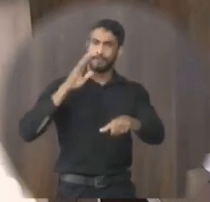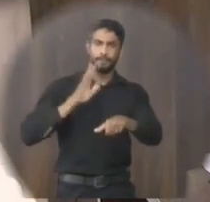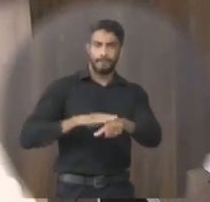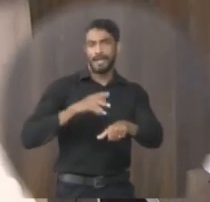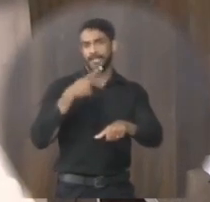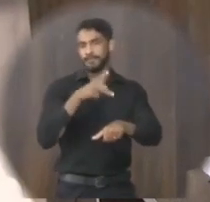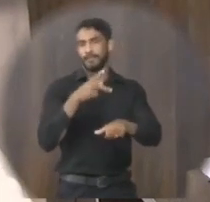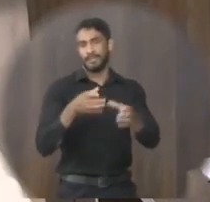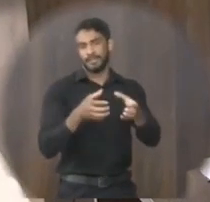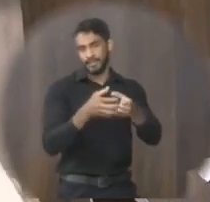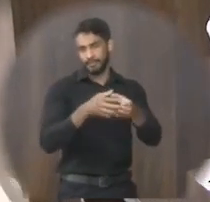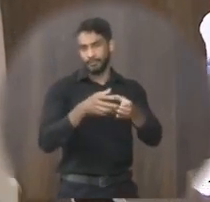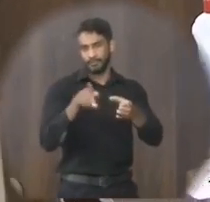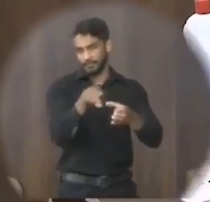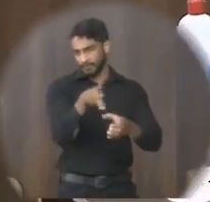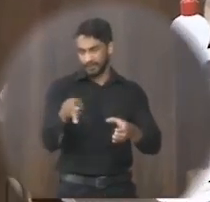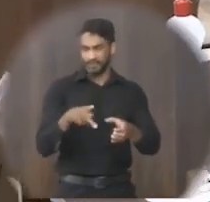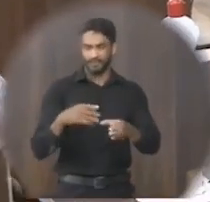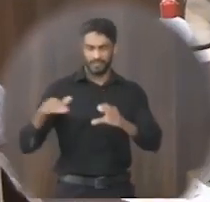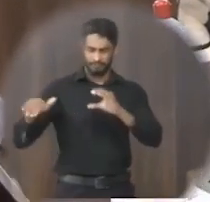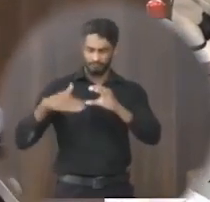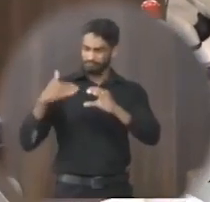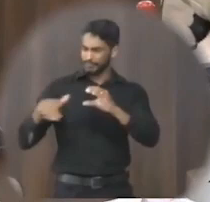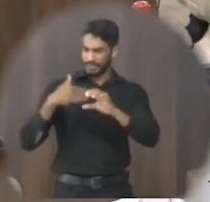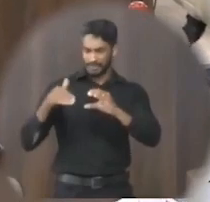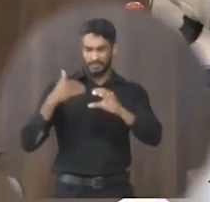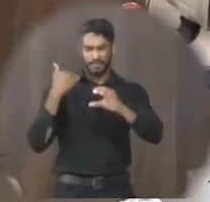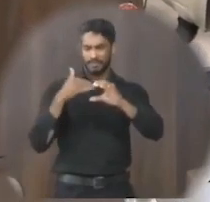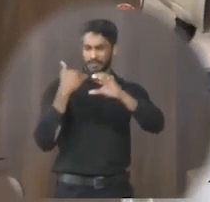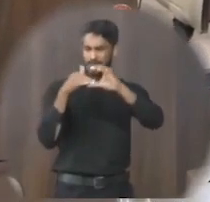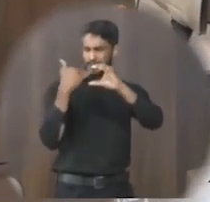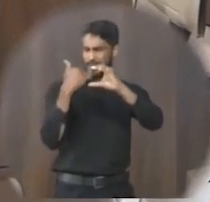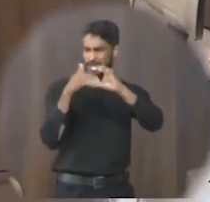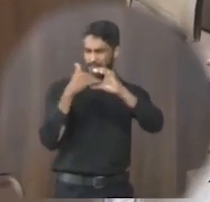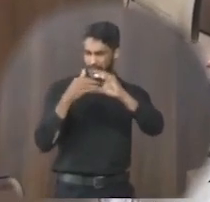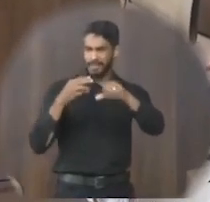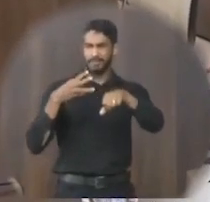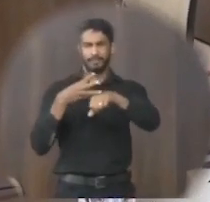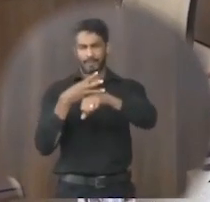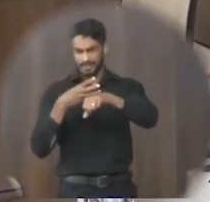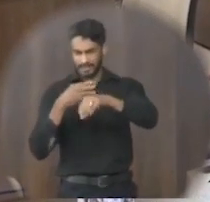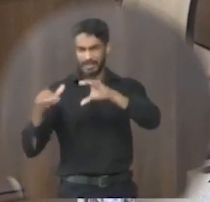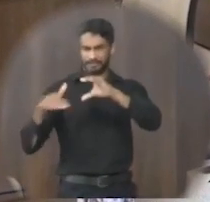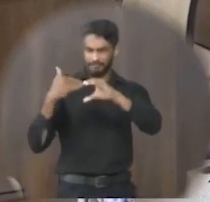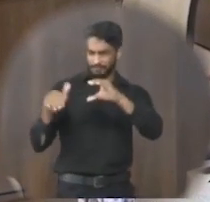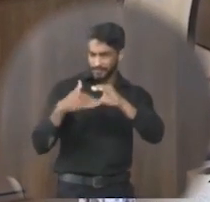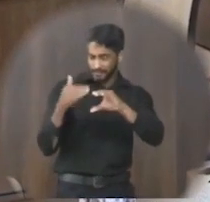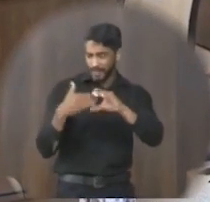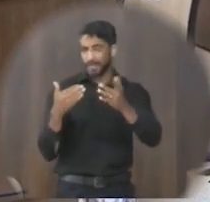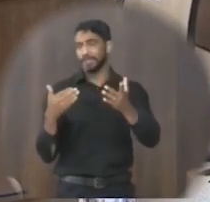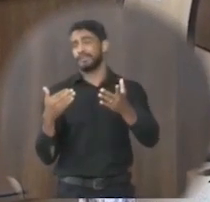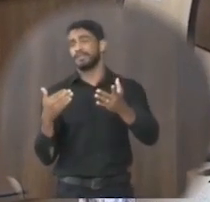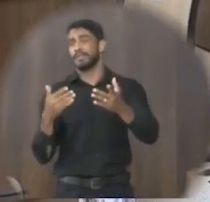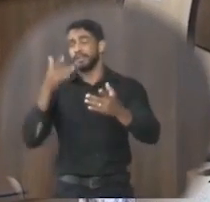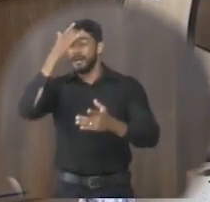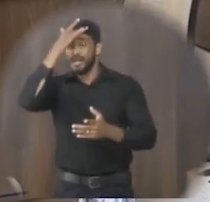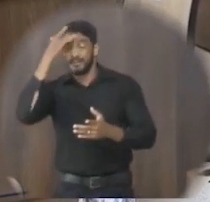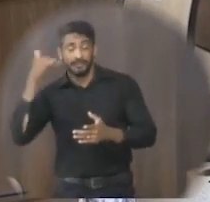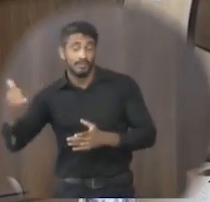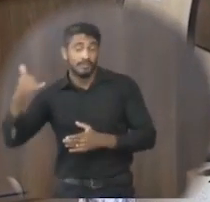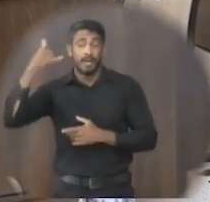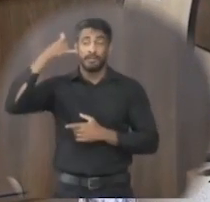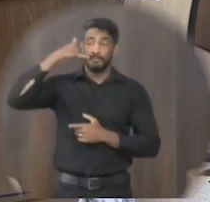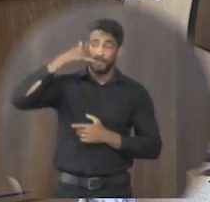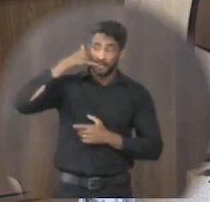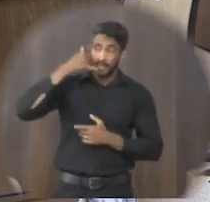eu tenho recebido inúmeros inúmeros e-mails whatsapps mensagens o pessoal me liga